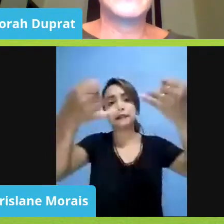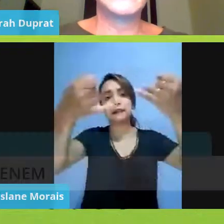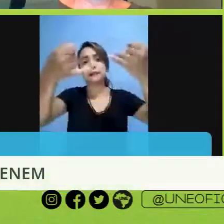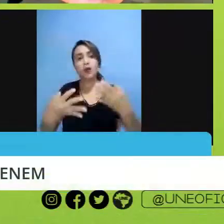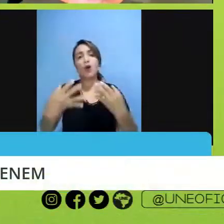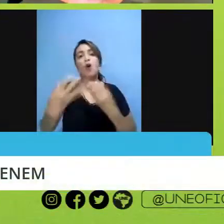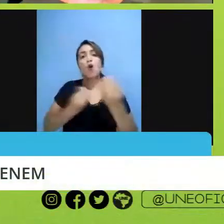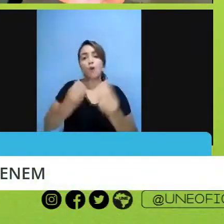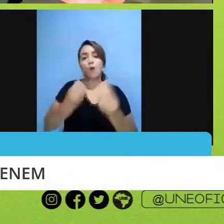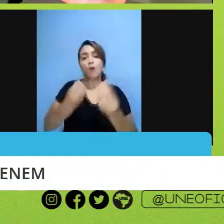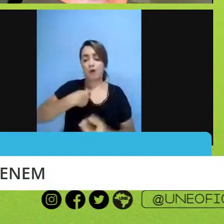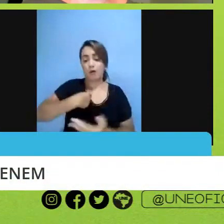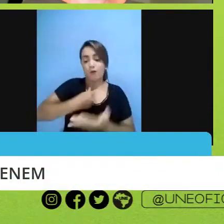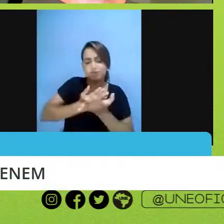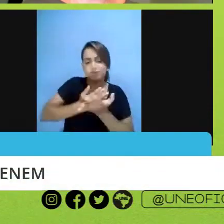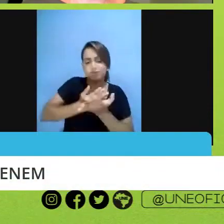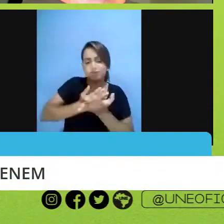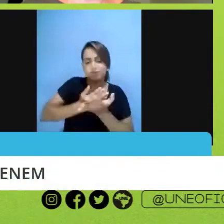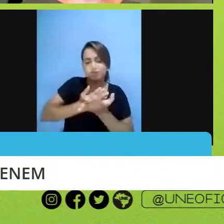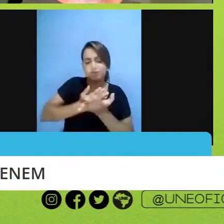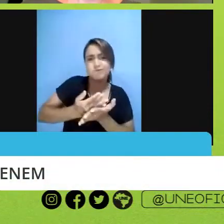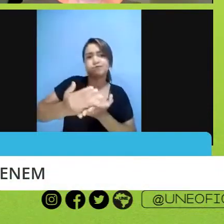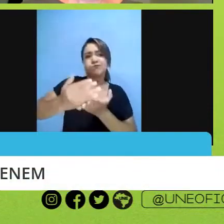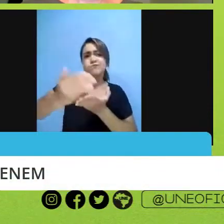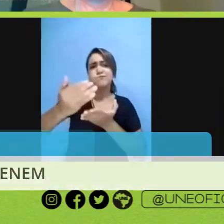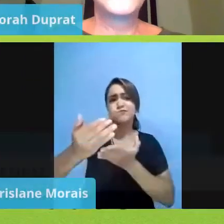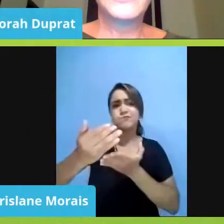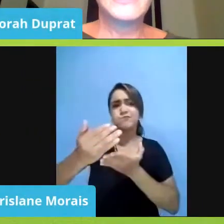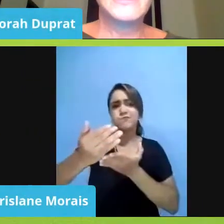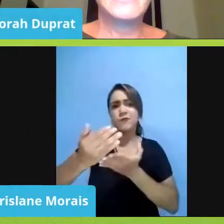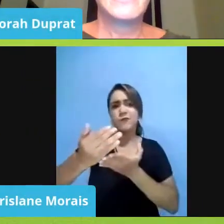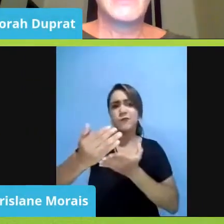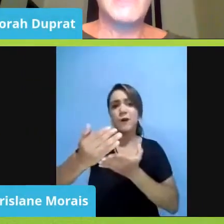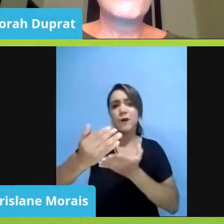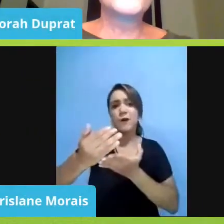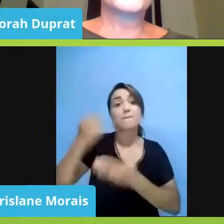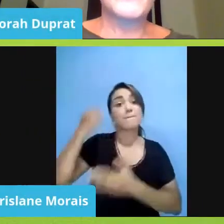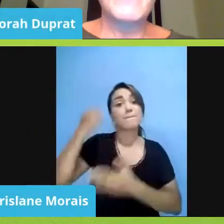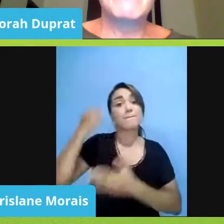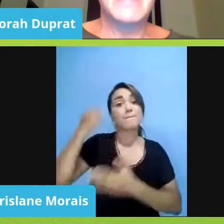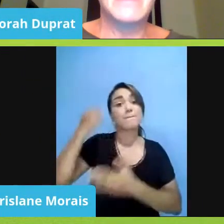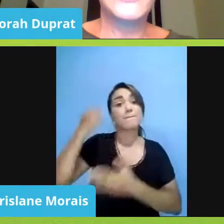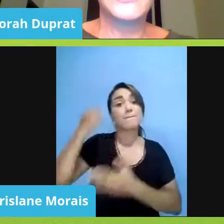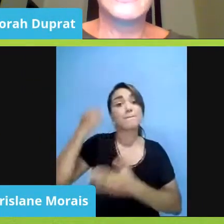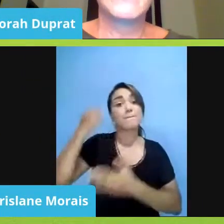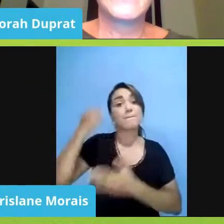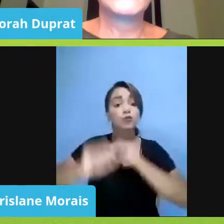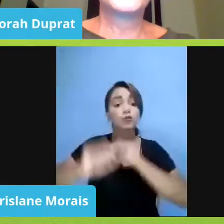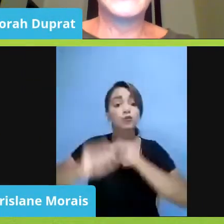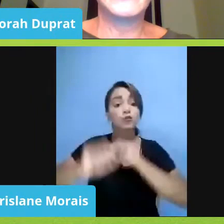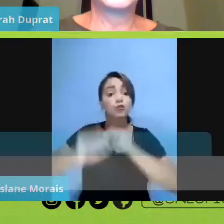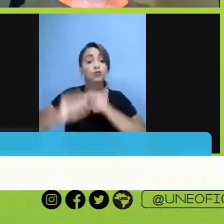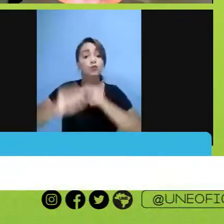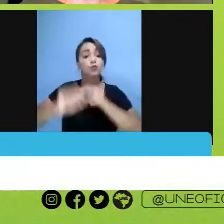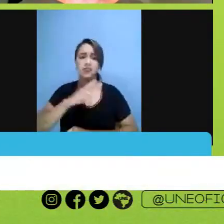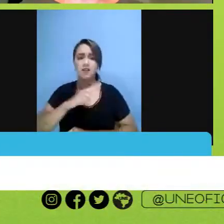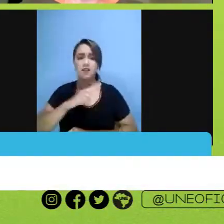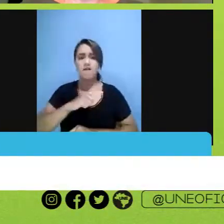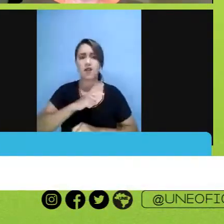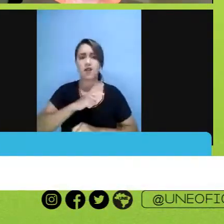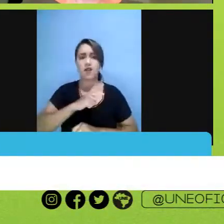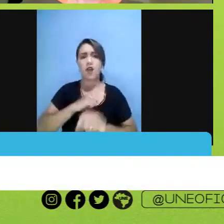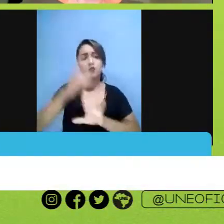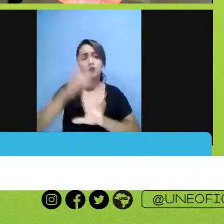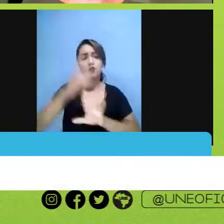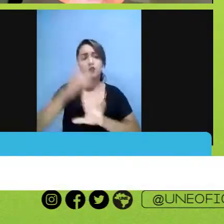as minhas peças, as minhas convicções, é de que, aonde houver uma brecha no direito que me